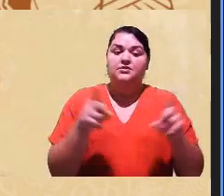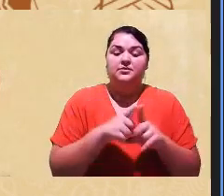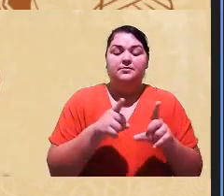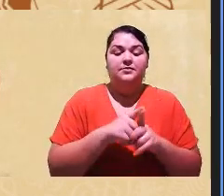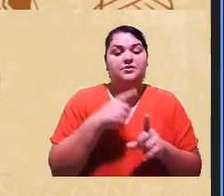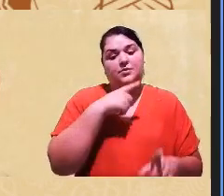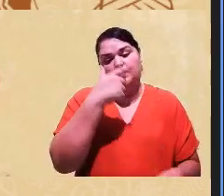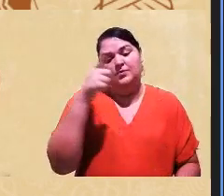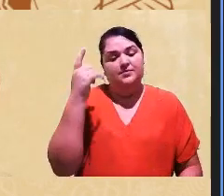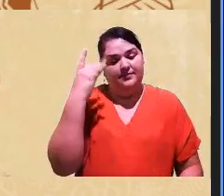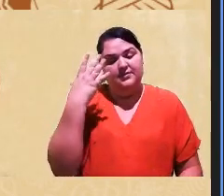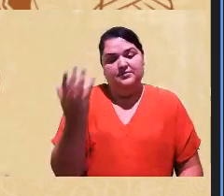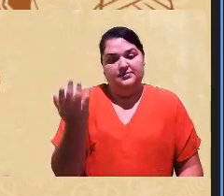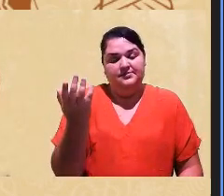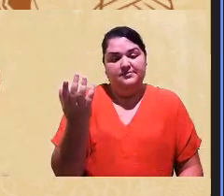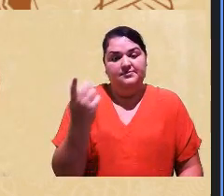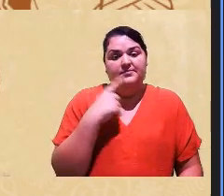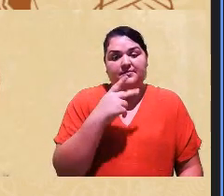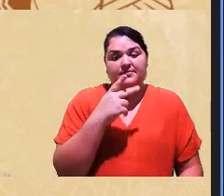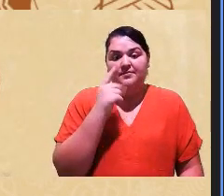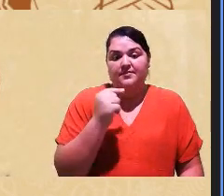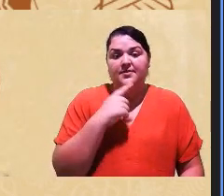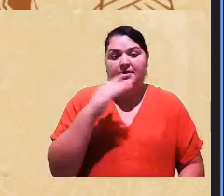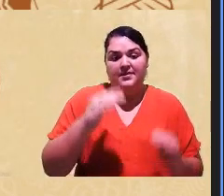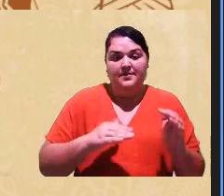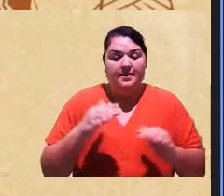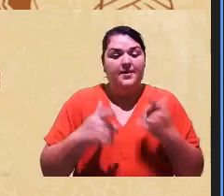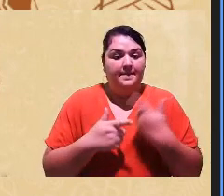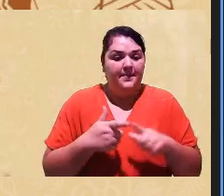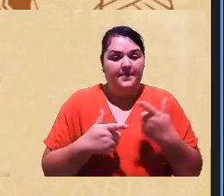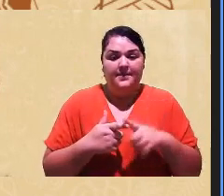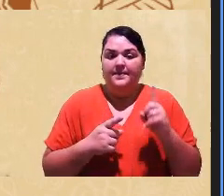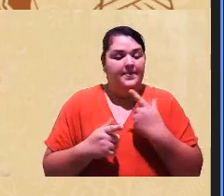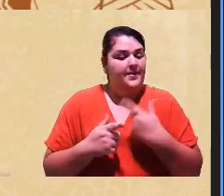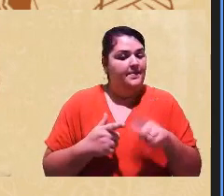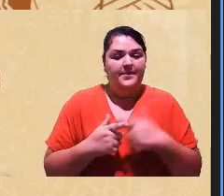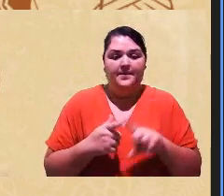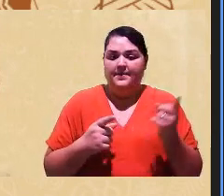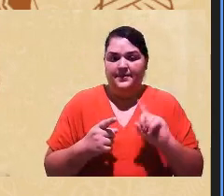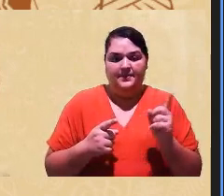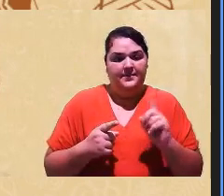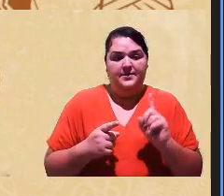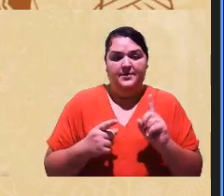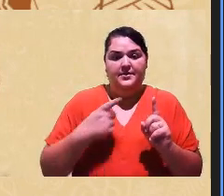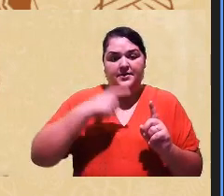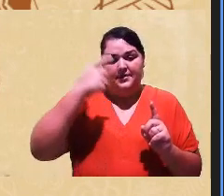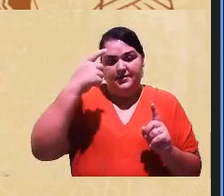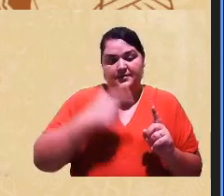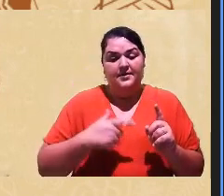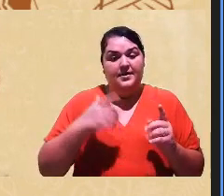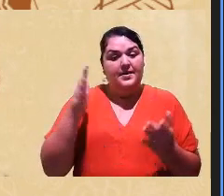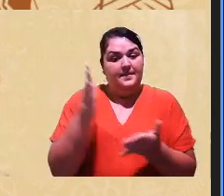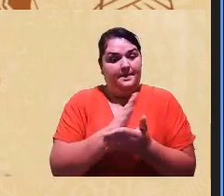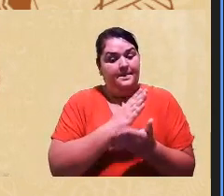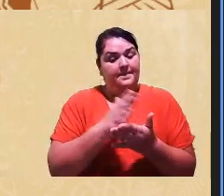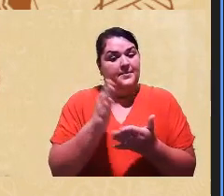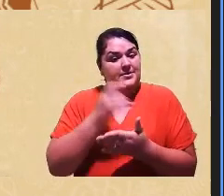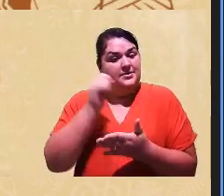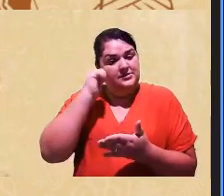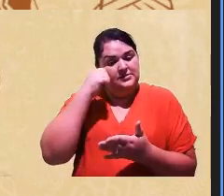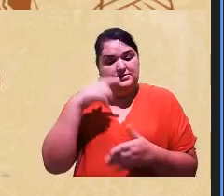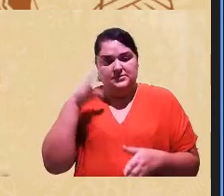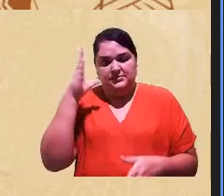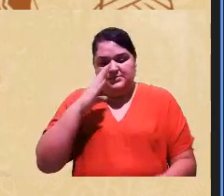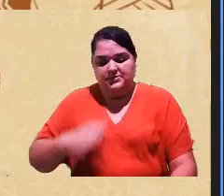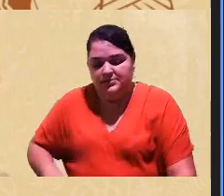fáceis então dizer que o pardo é um problema não é o pardo a maioria dos negros no Brasil são pardo falar